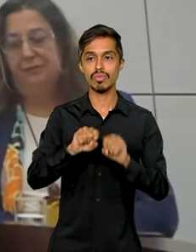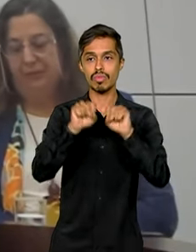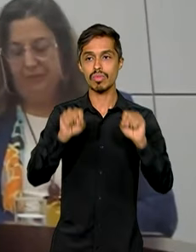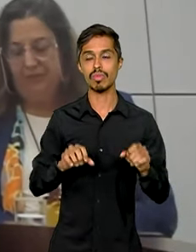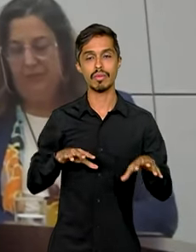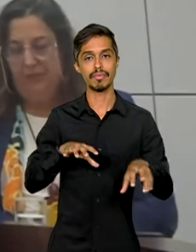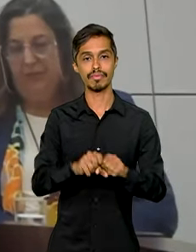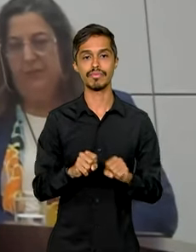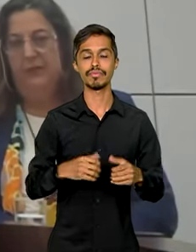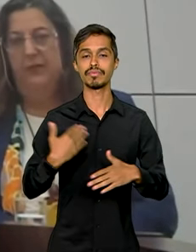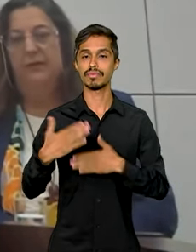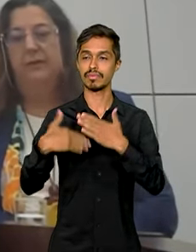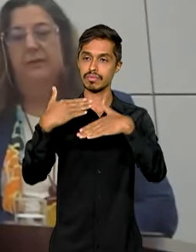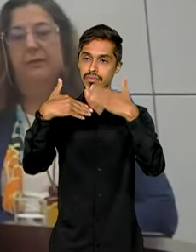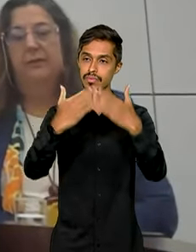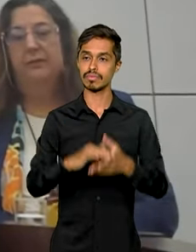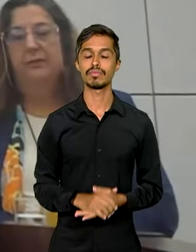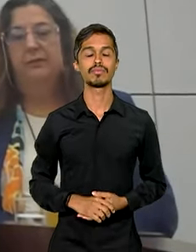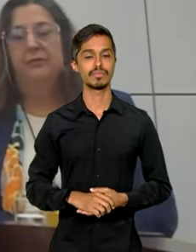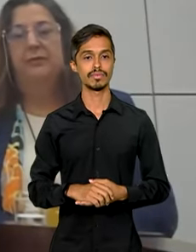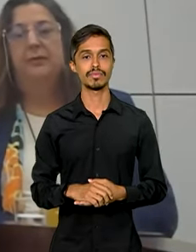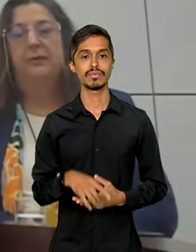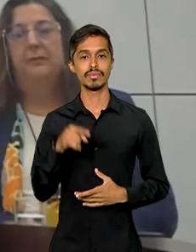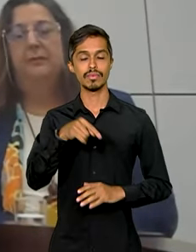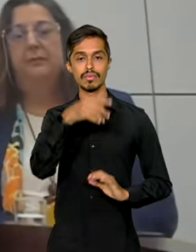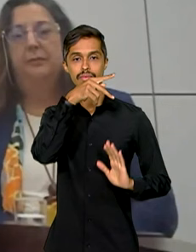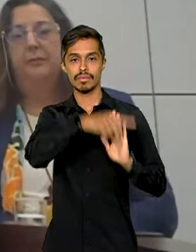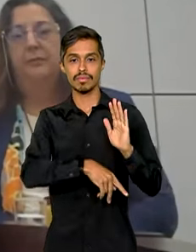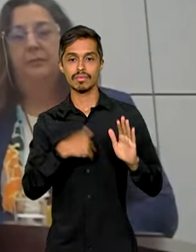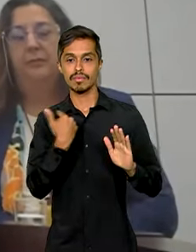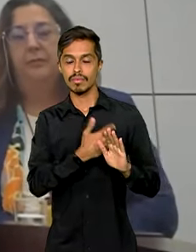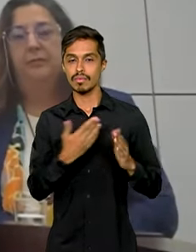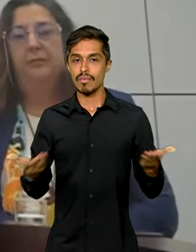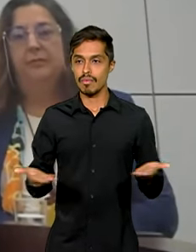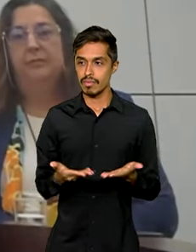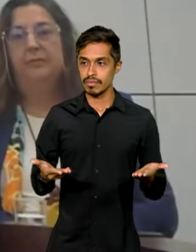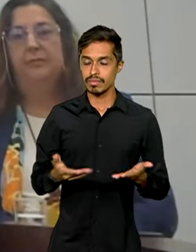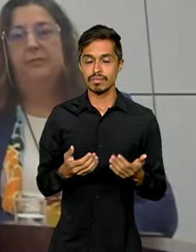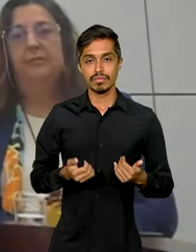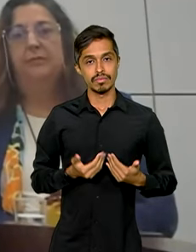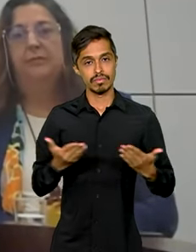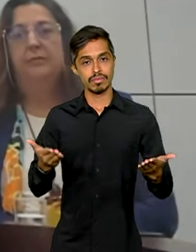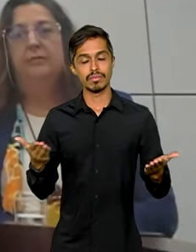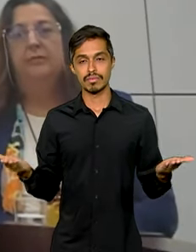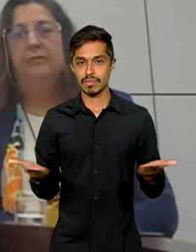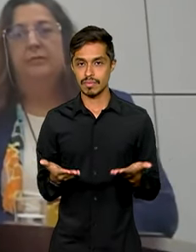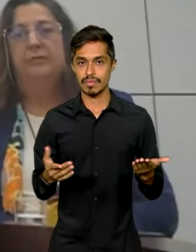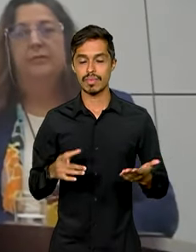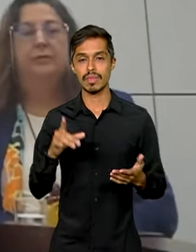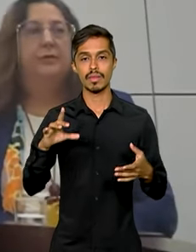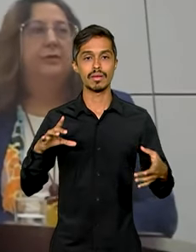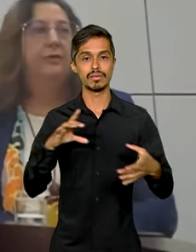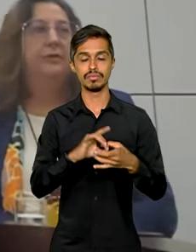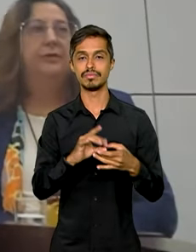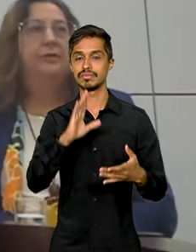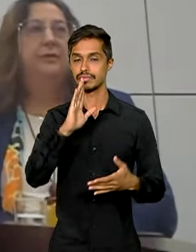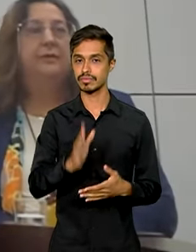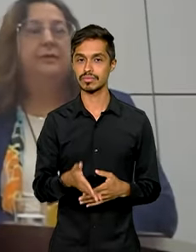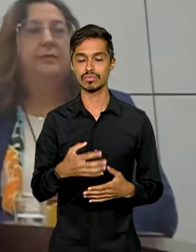ele está em desenvolvimento e esse programa que nós estamos hoje lançando faz parte já